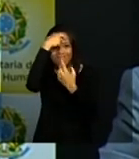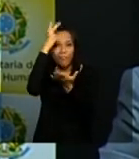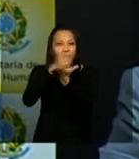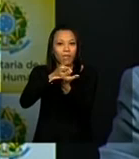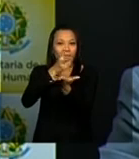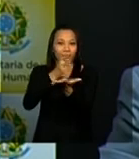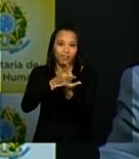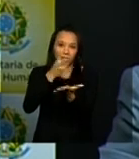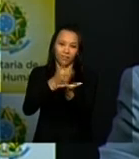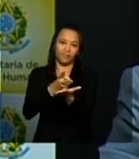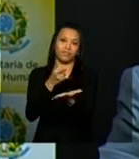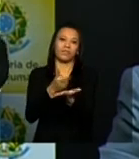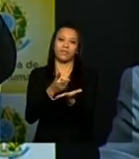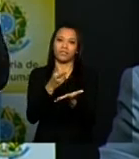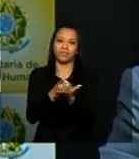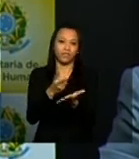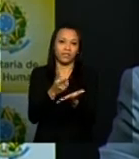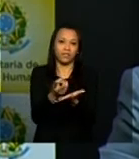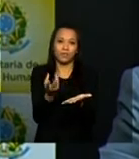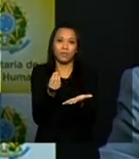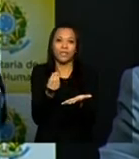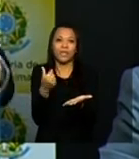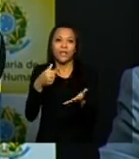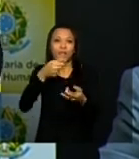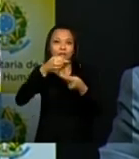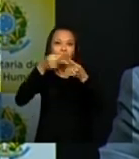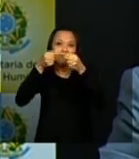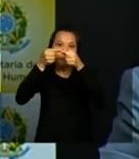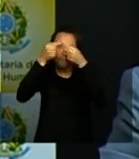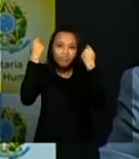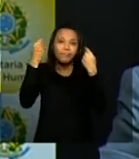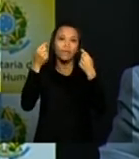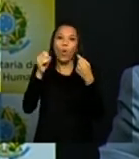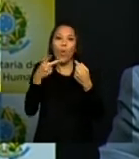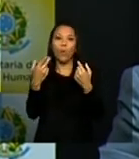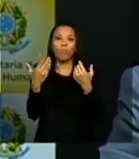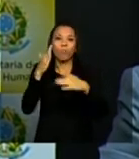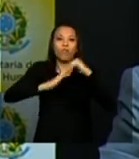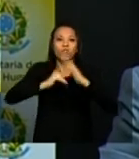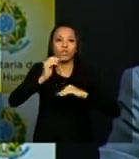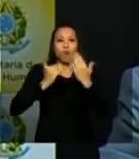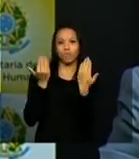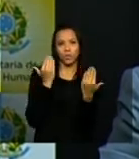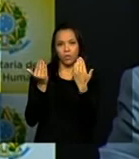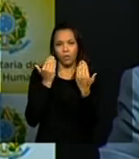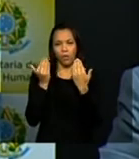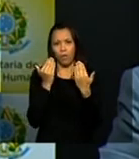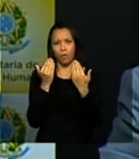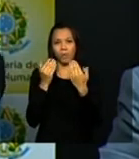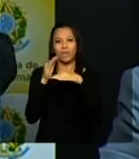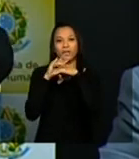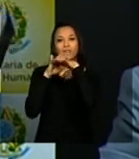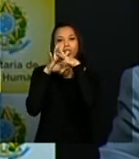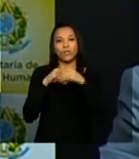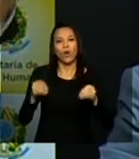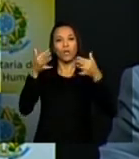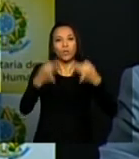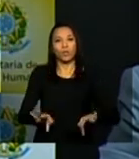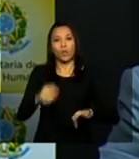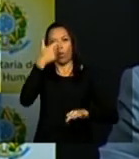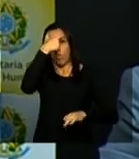mestiolato ou esparadrapo ou psicanalista que cure essa dor que vai se